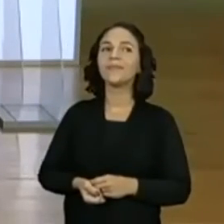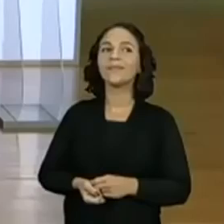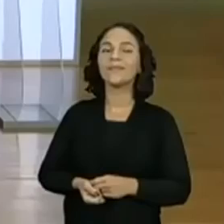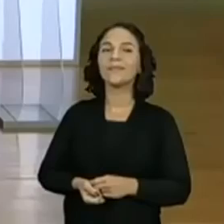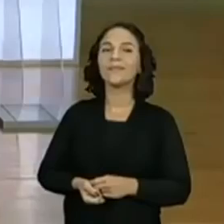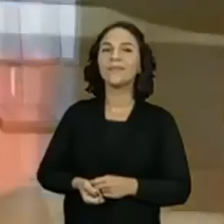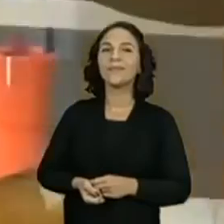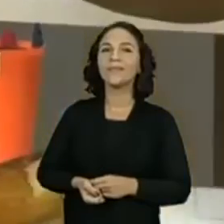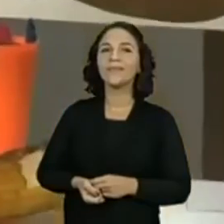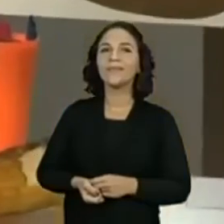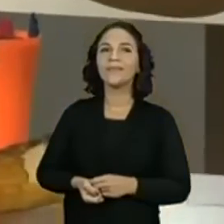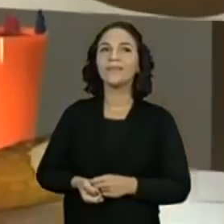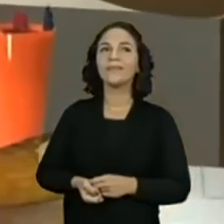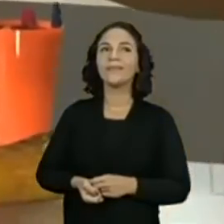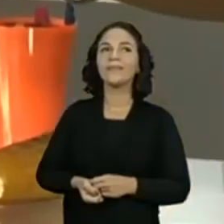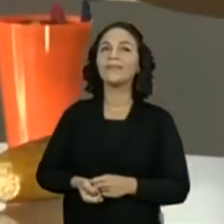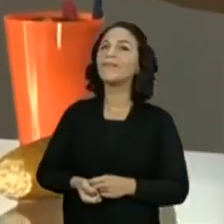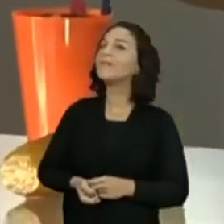rapidinho.